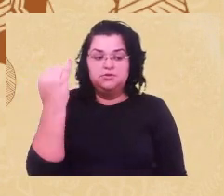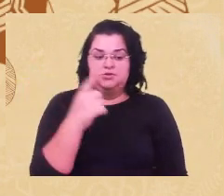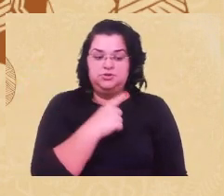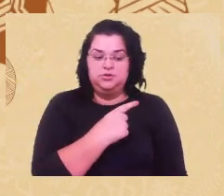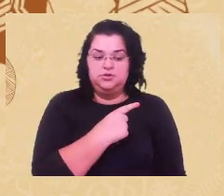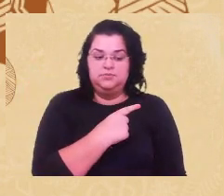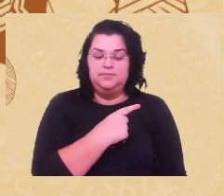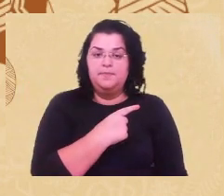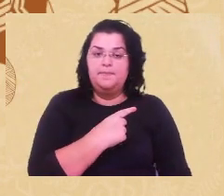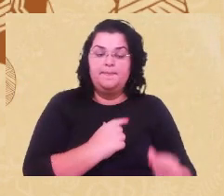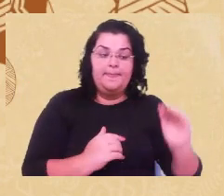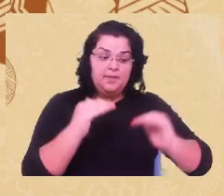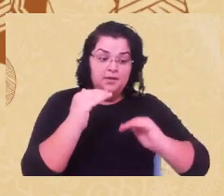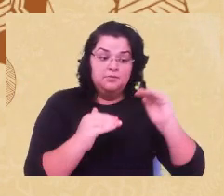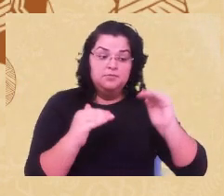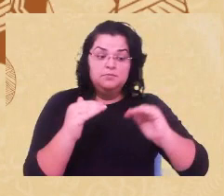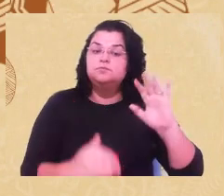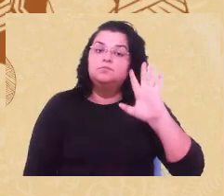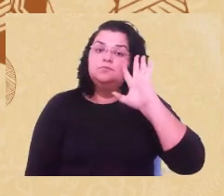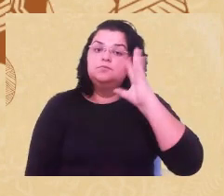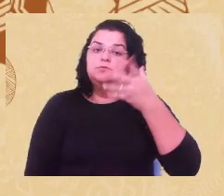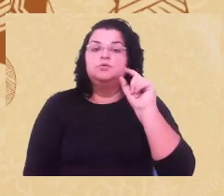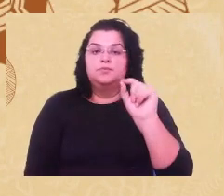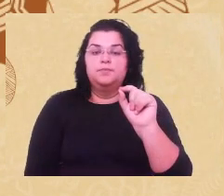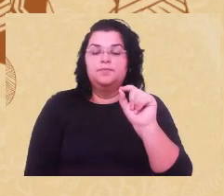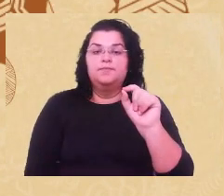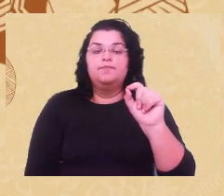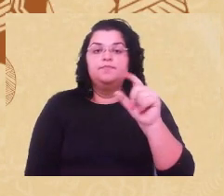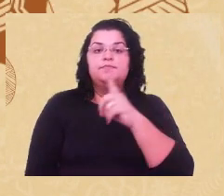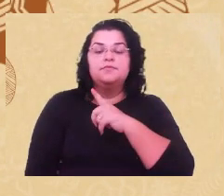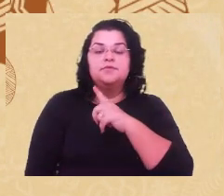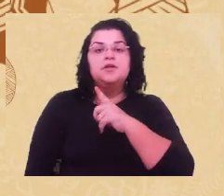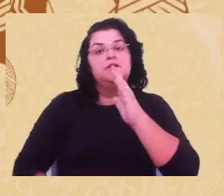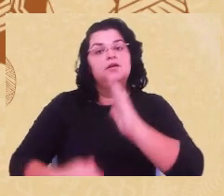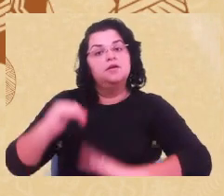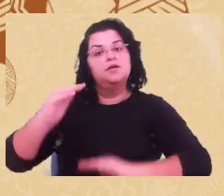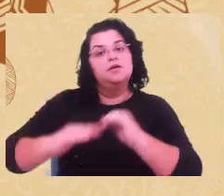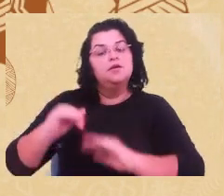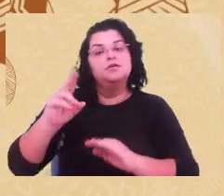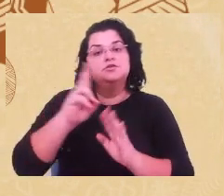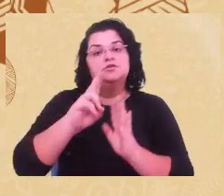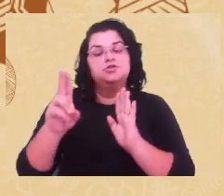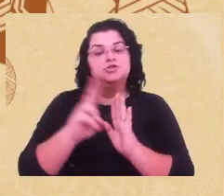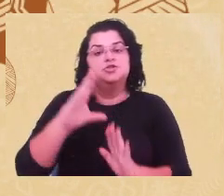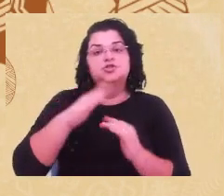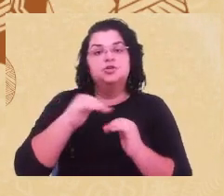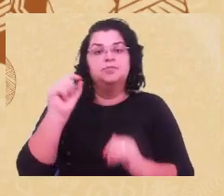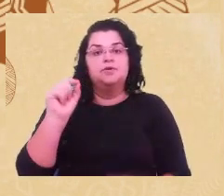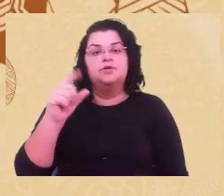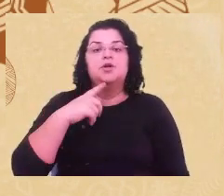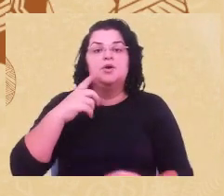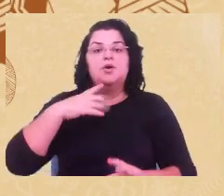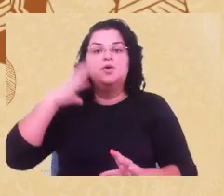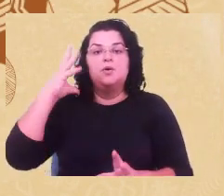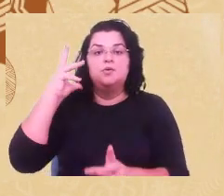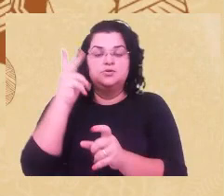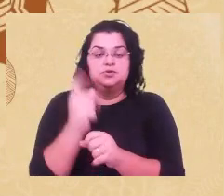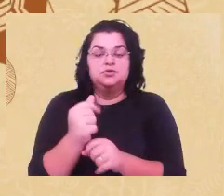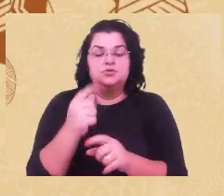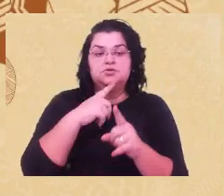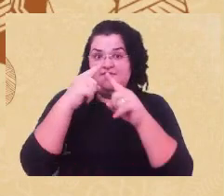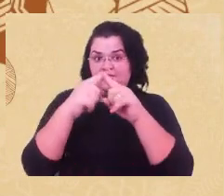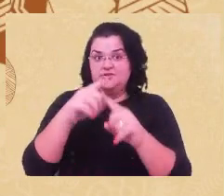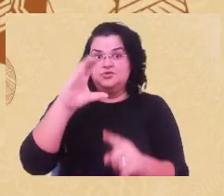promove o que o Stuart Hall vai chamando de colonizadores versus colonizados.